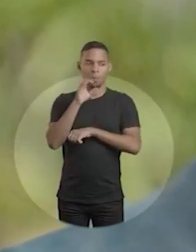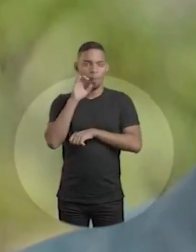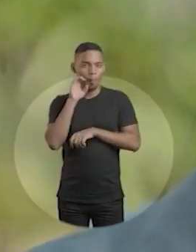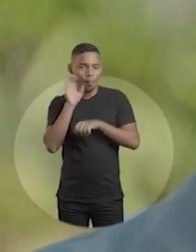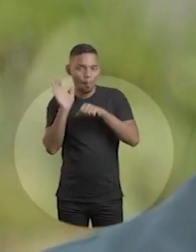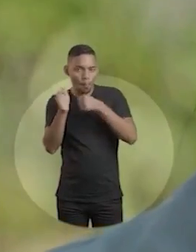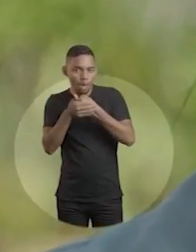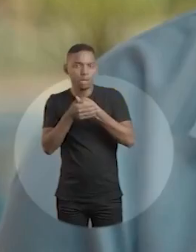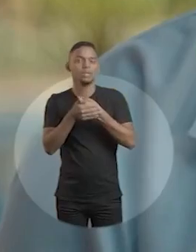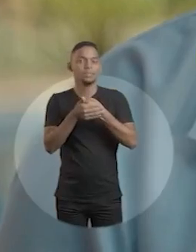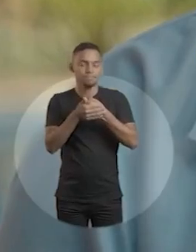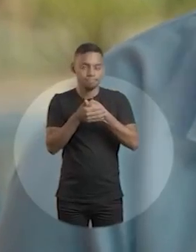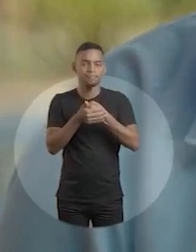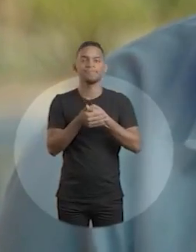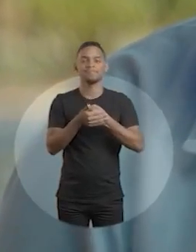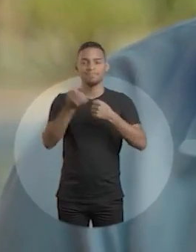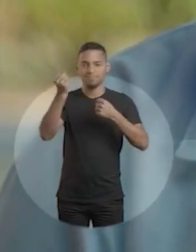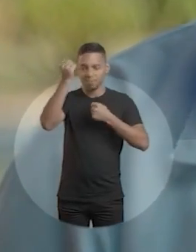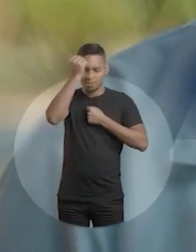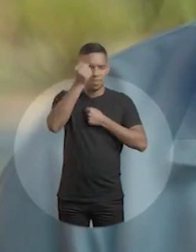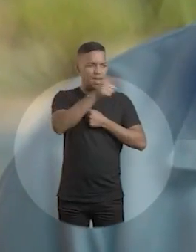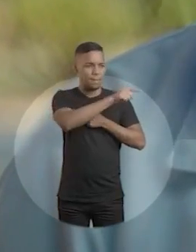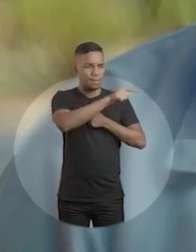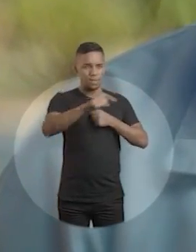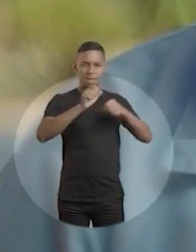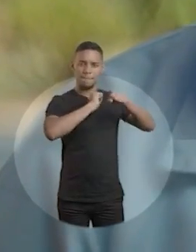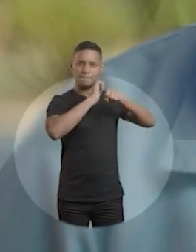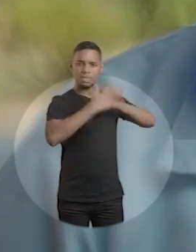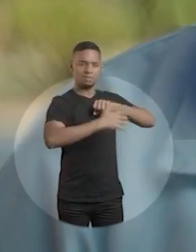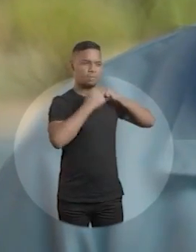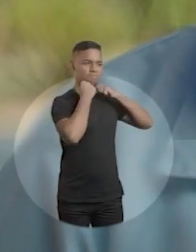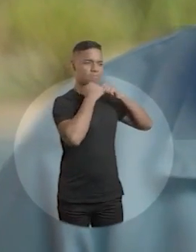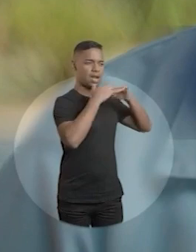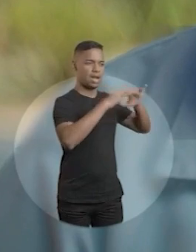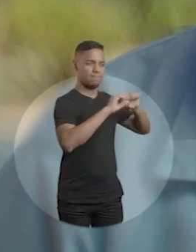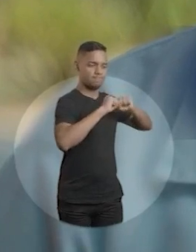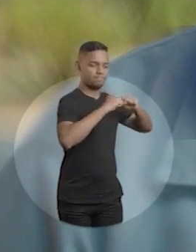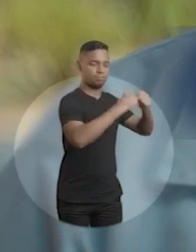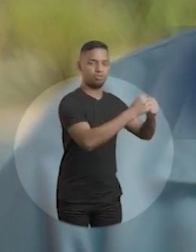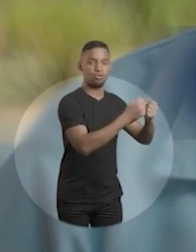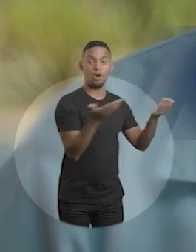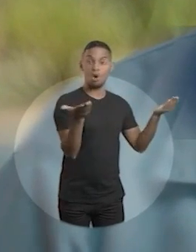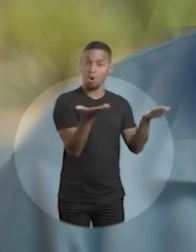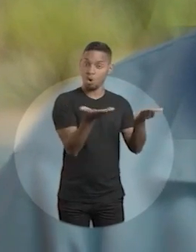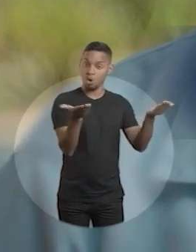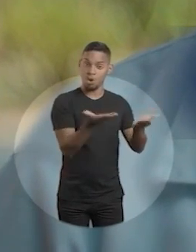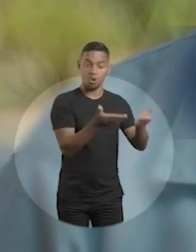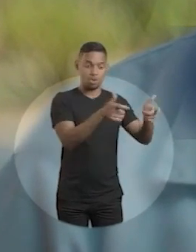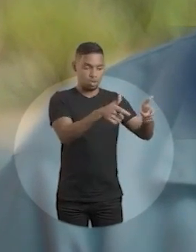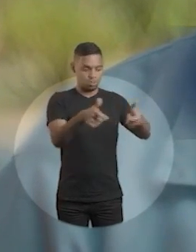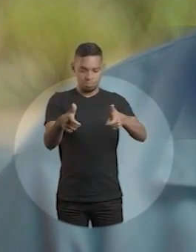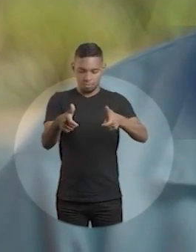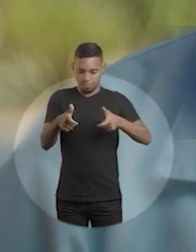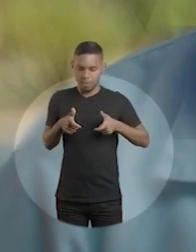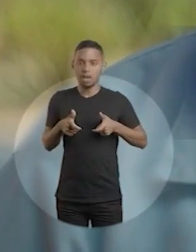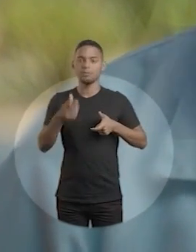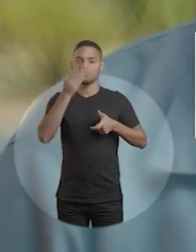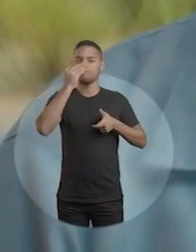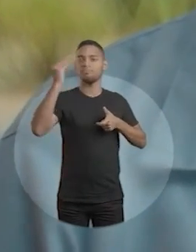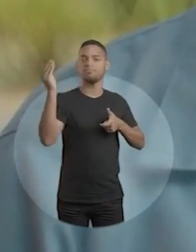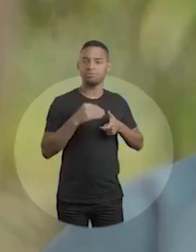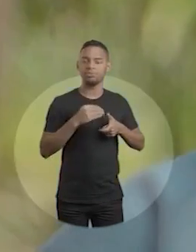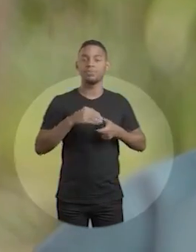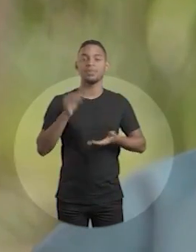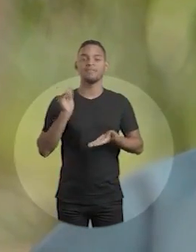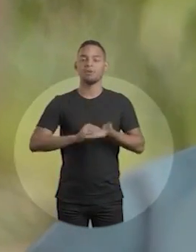na calada da noite. E, infelizmente, esses heróis que saíram do enfrentamento de uma pandemia, recebemos como medalha o